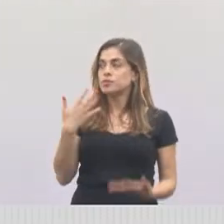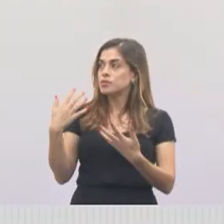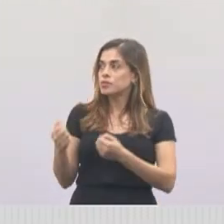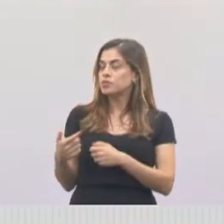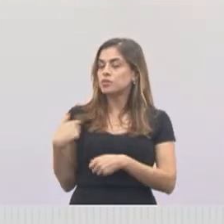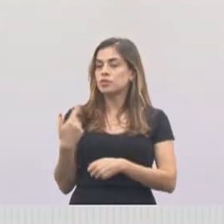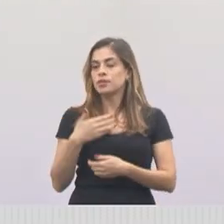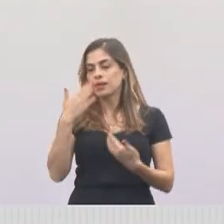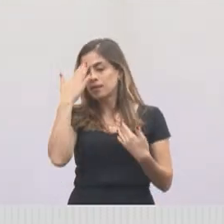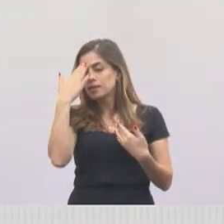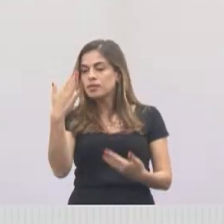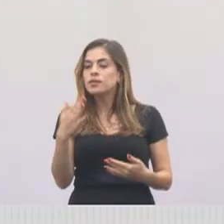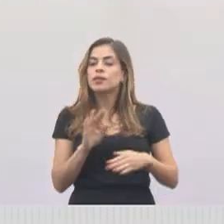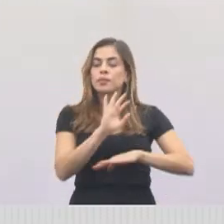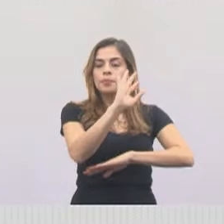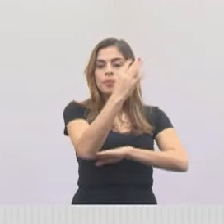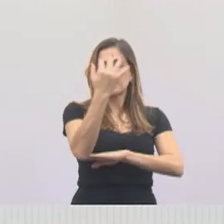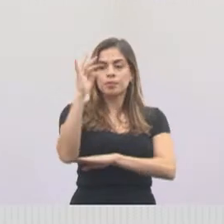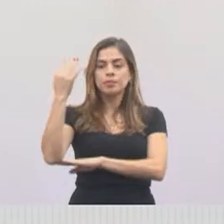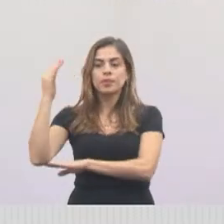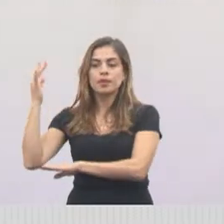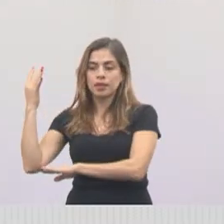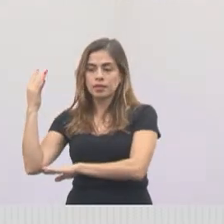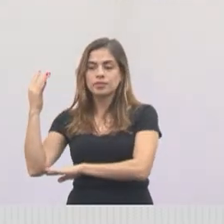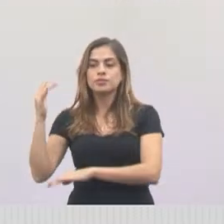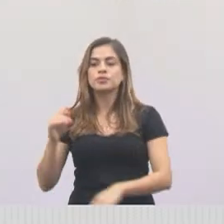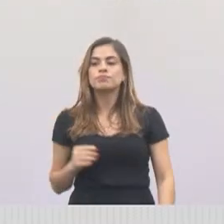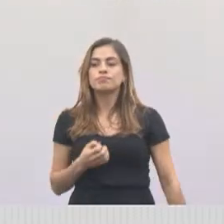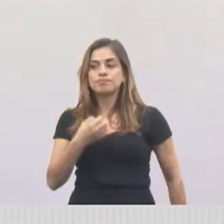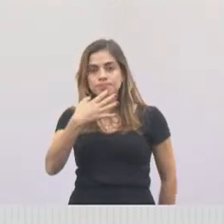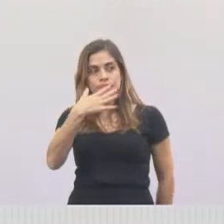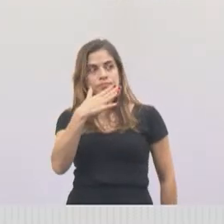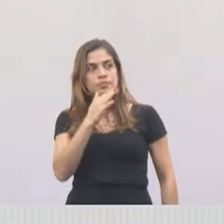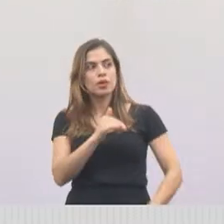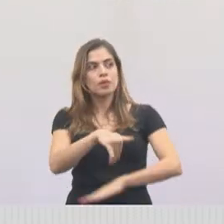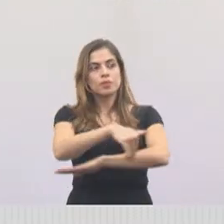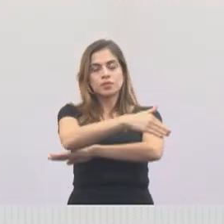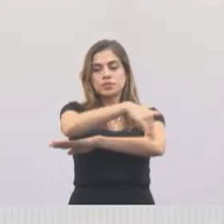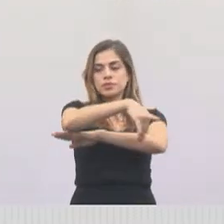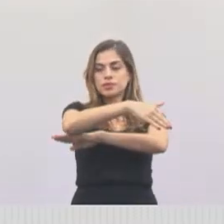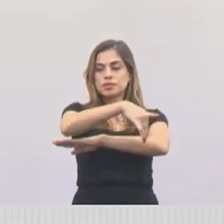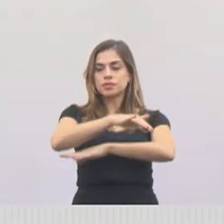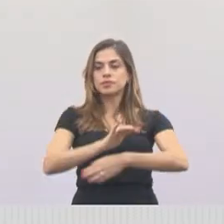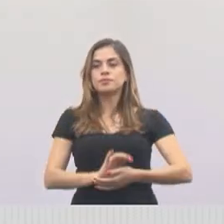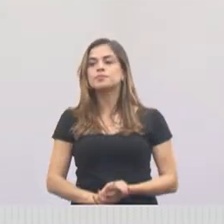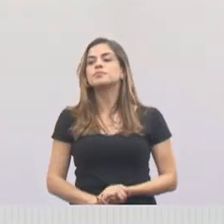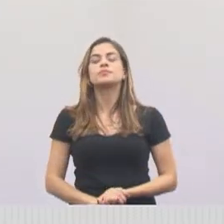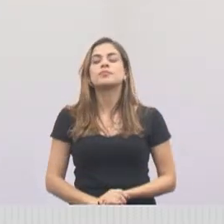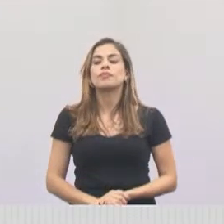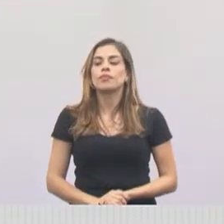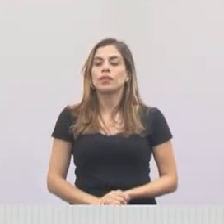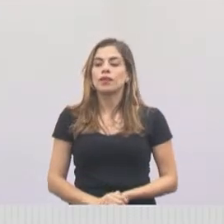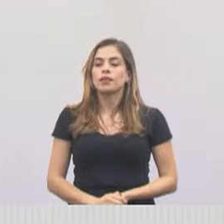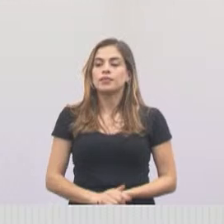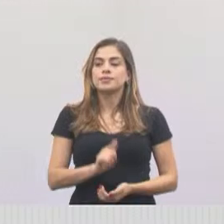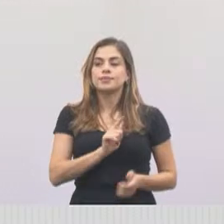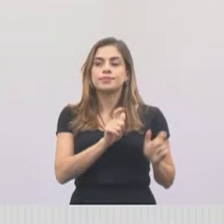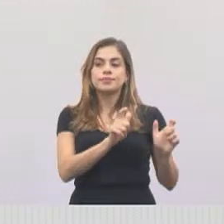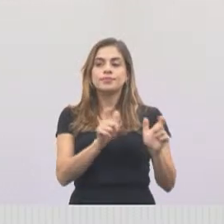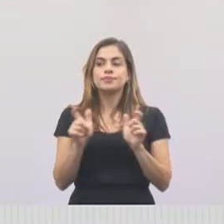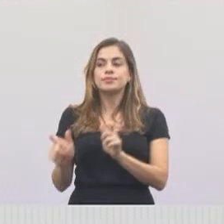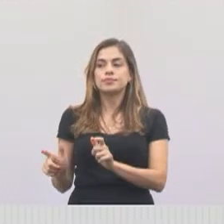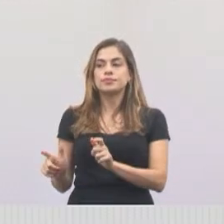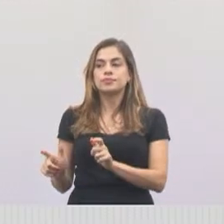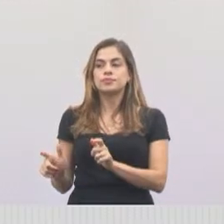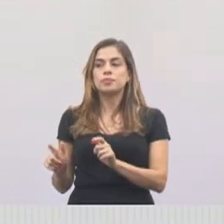o pessoal do meio ambiente, que ficou muito bom a estrada. Aí nós temos dois pontos, mas